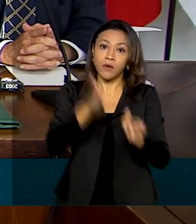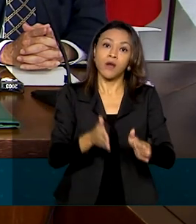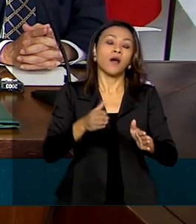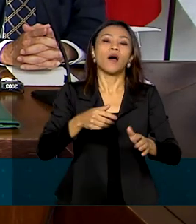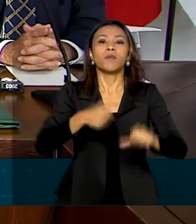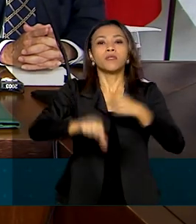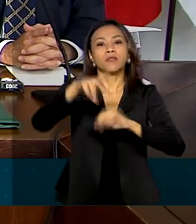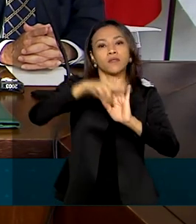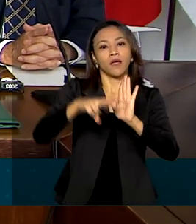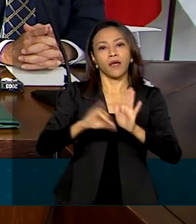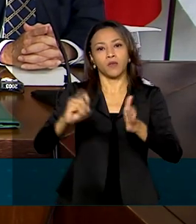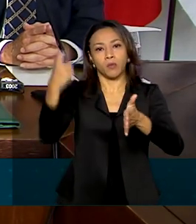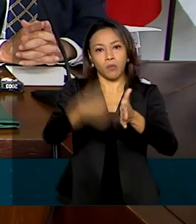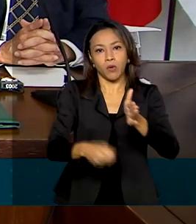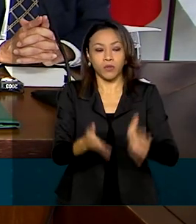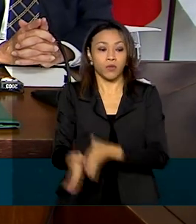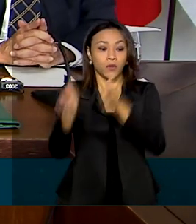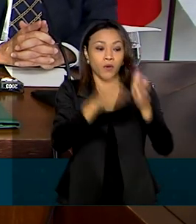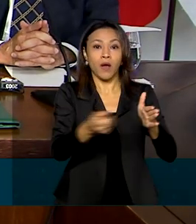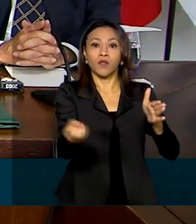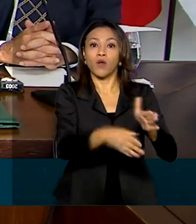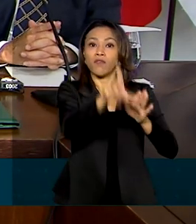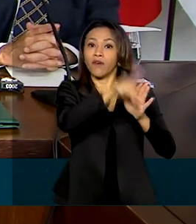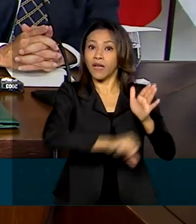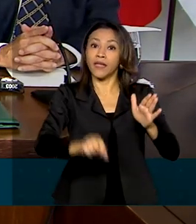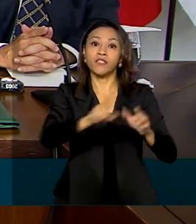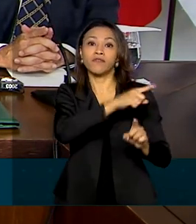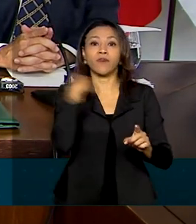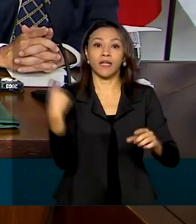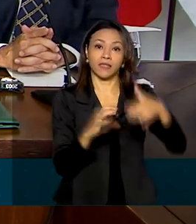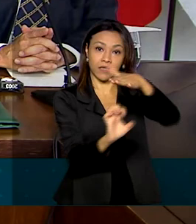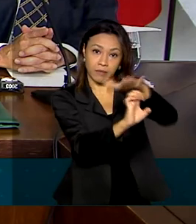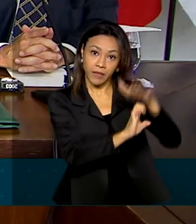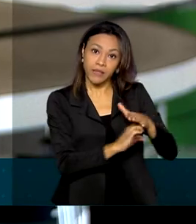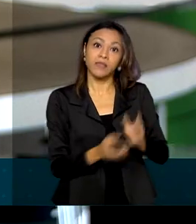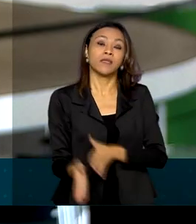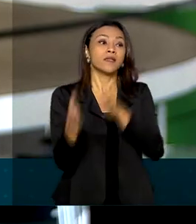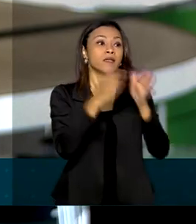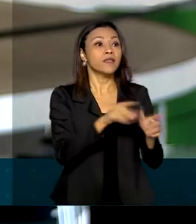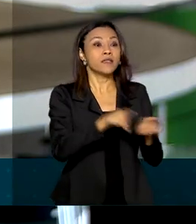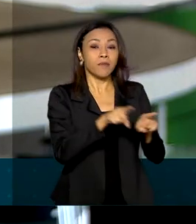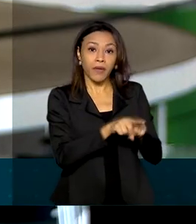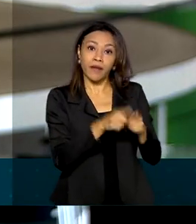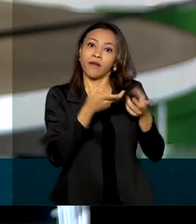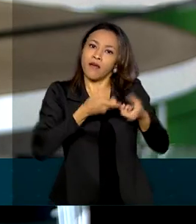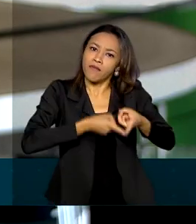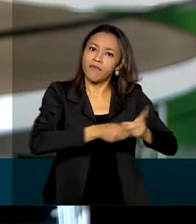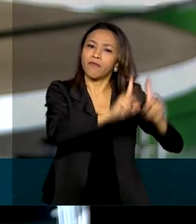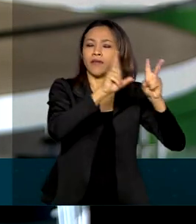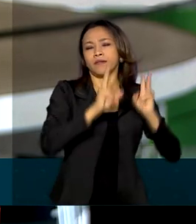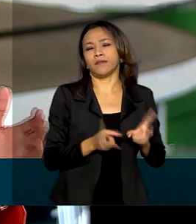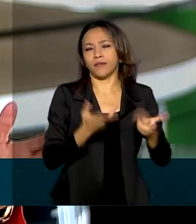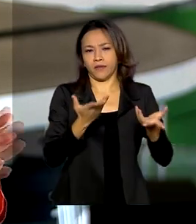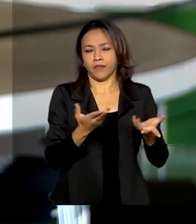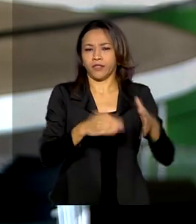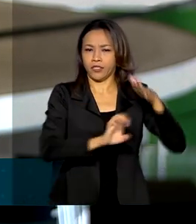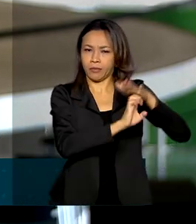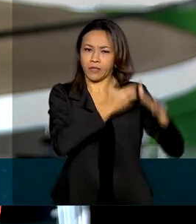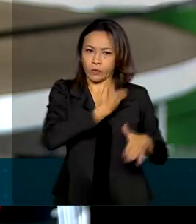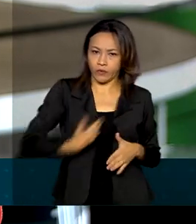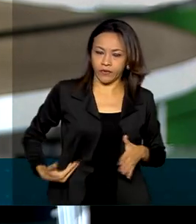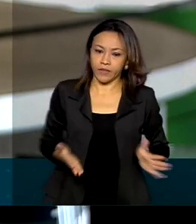a nova lei de falências e a privatização de empresas estatais. O ProSul reúne países como Brasil,